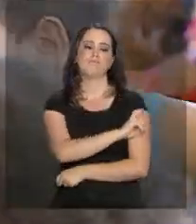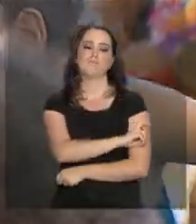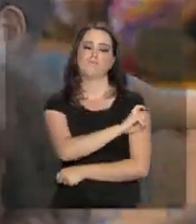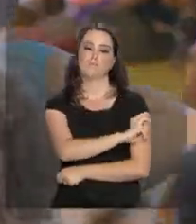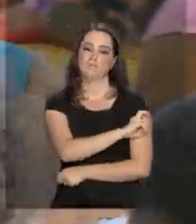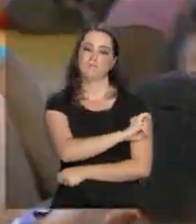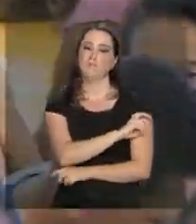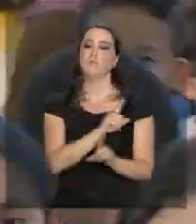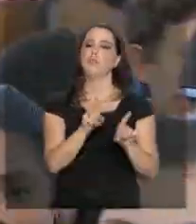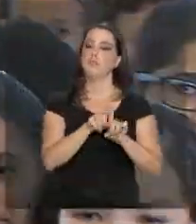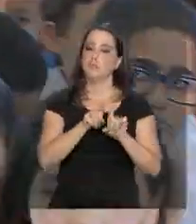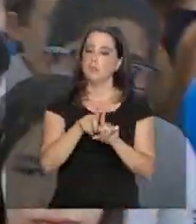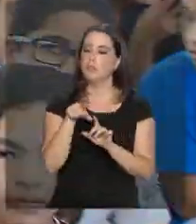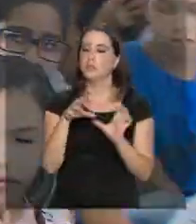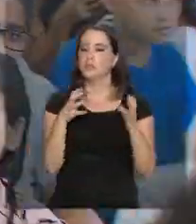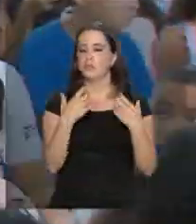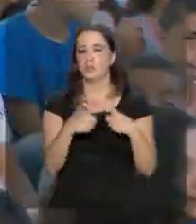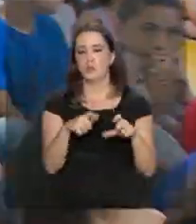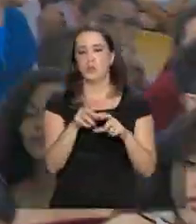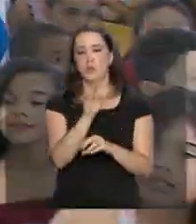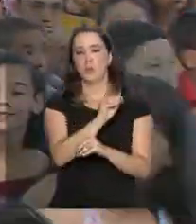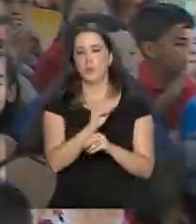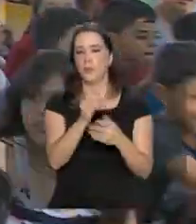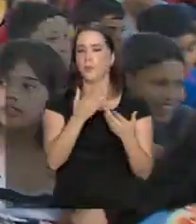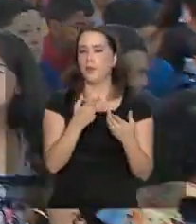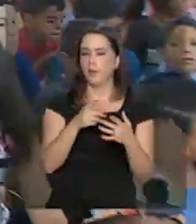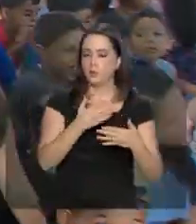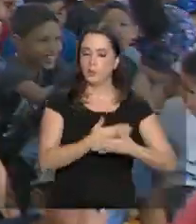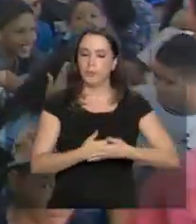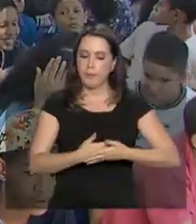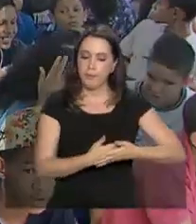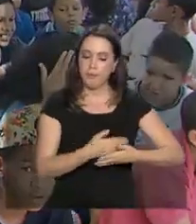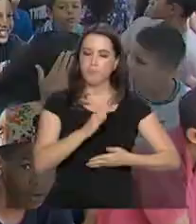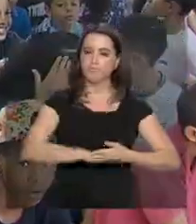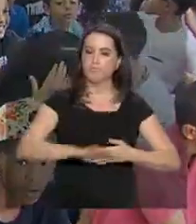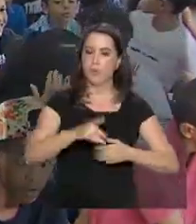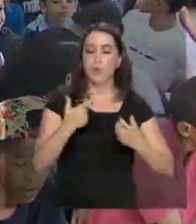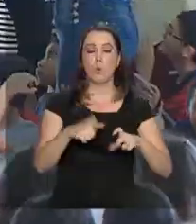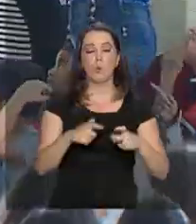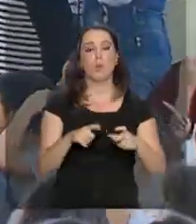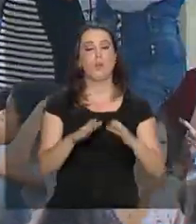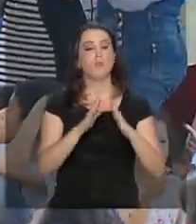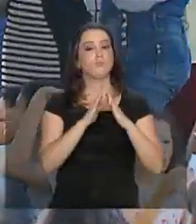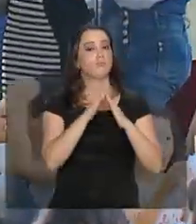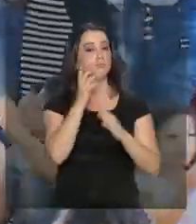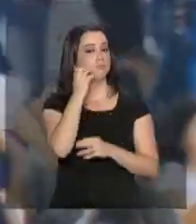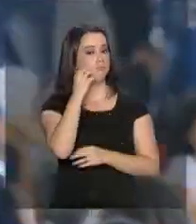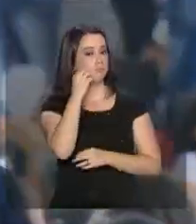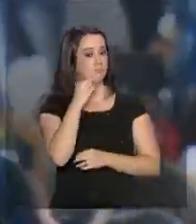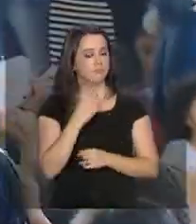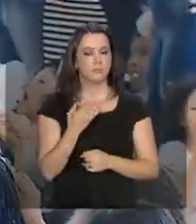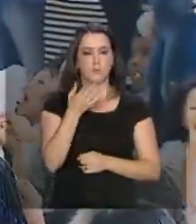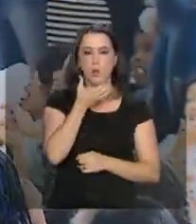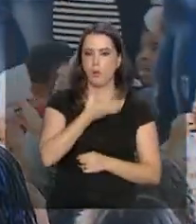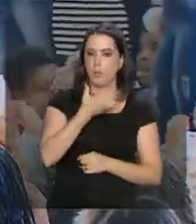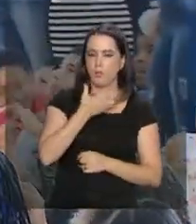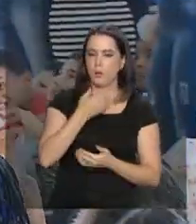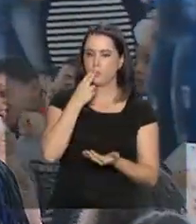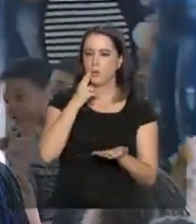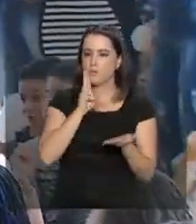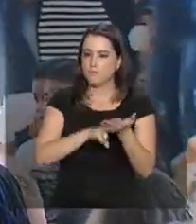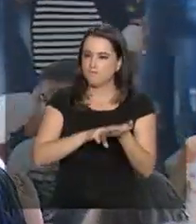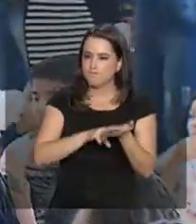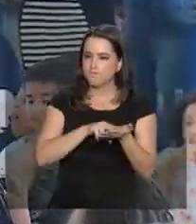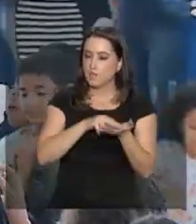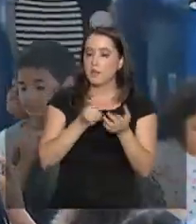ensino fundamental e de instituições como creches, abrigos e orfanatos. O Papai Noel dos Correios foi